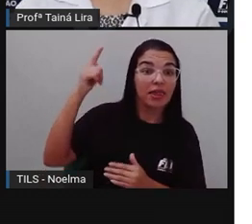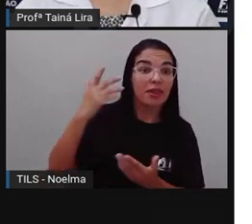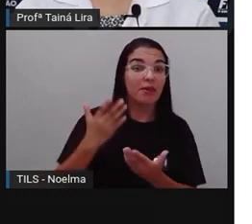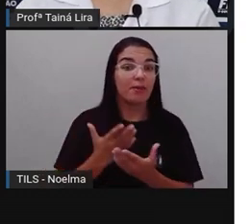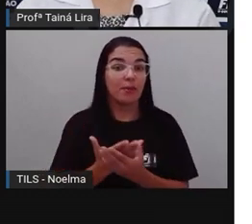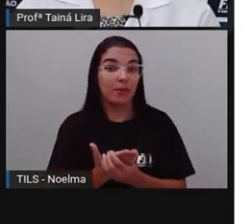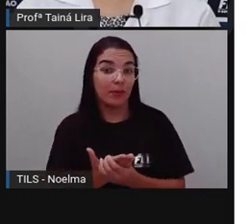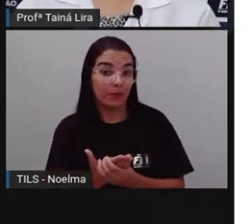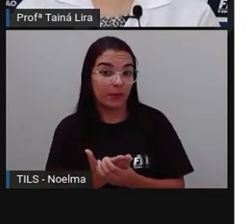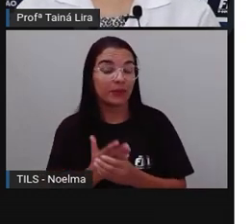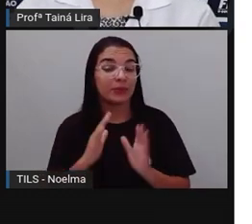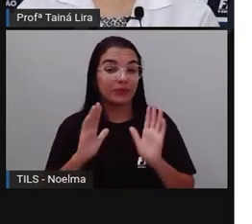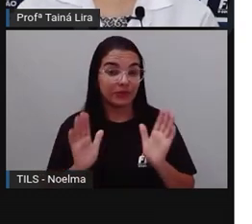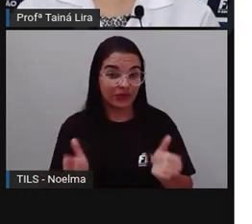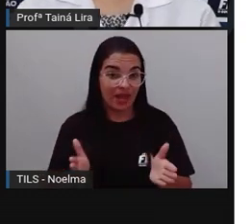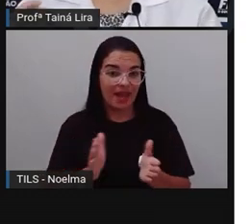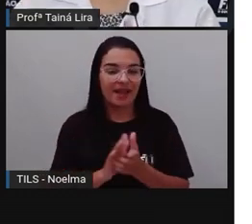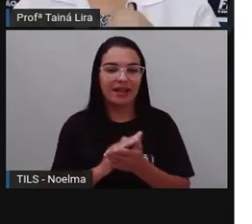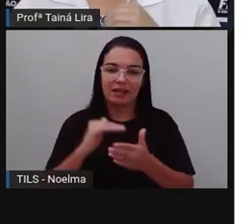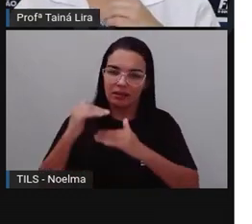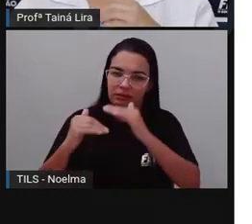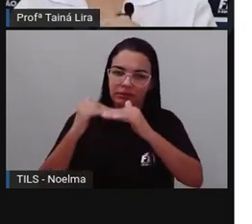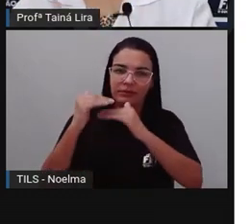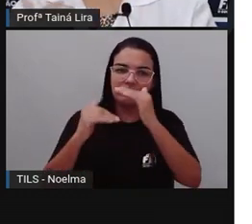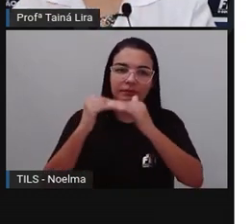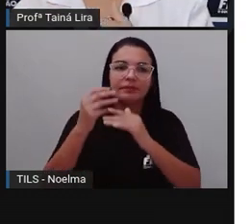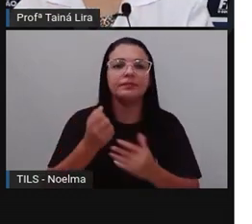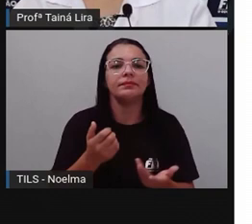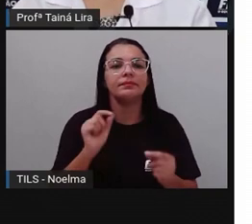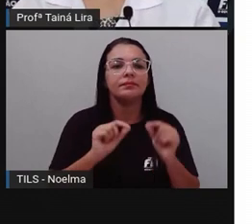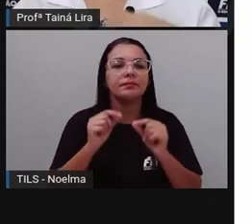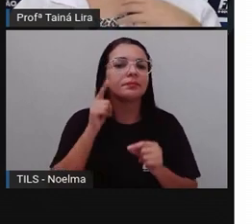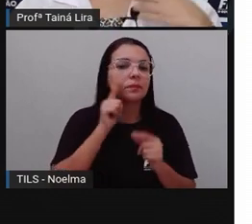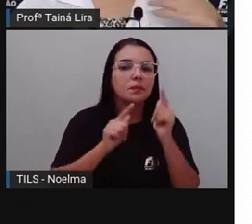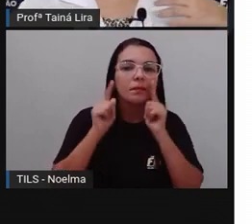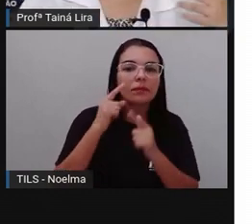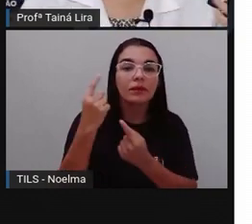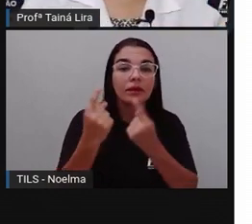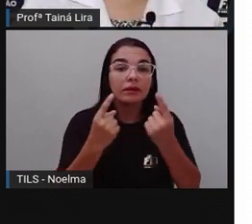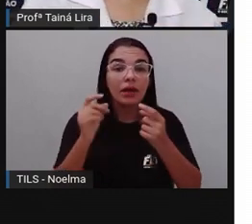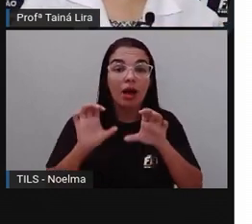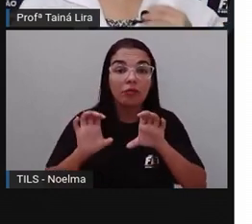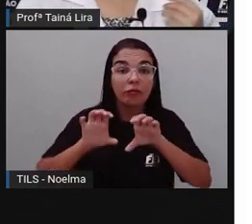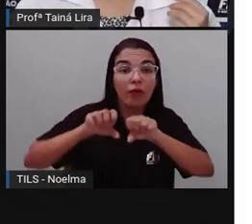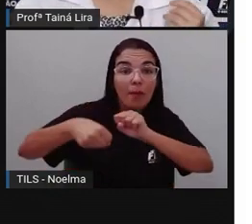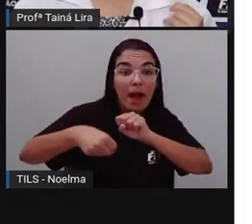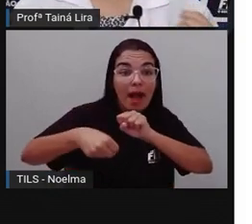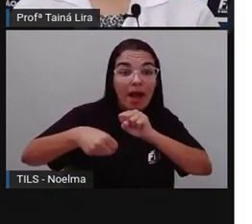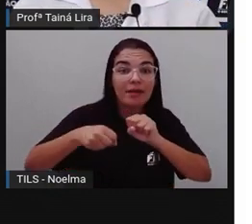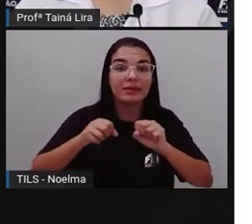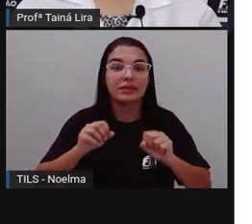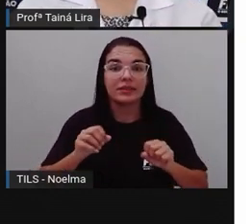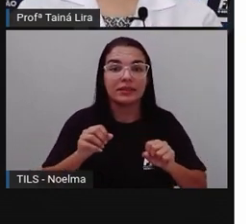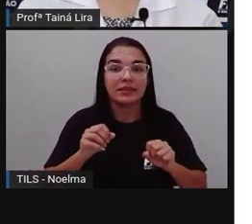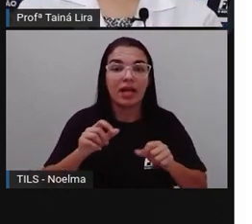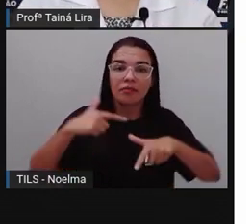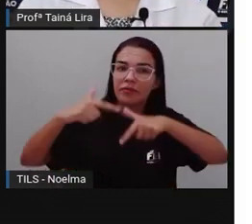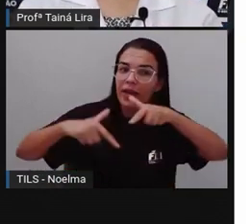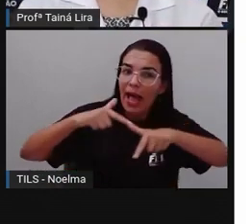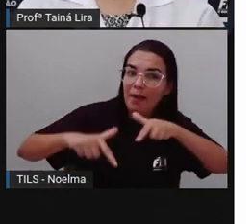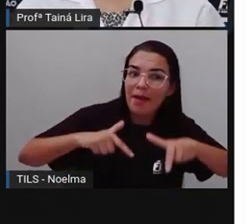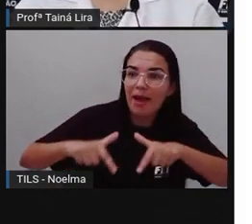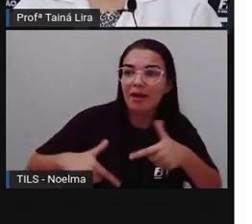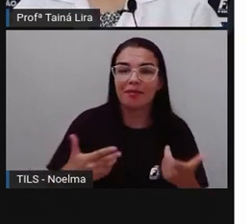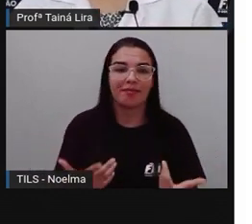chegou, ó, na vida adulta, E aí ele começou a conquistar algumas coisas, Ele se formou, ele começou a trabalhar,